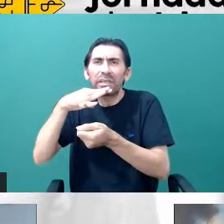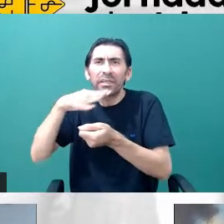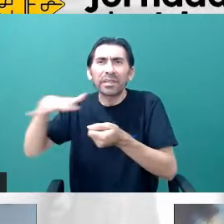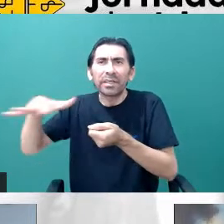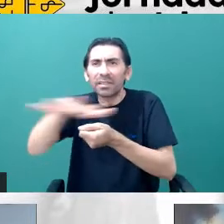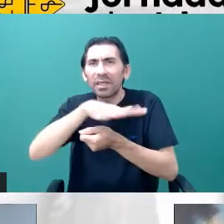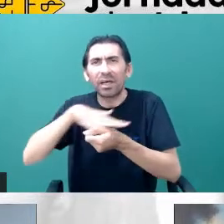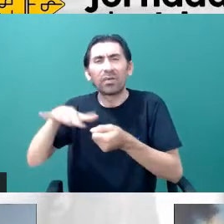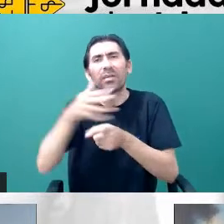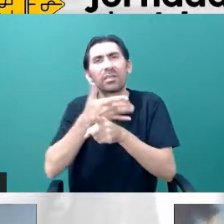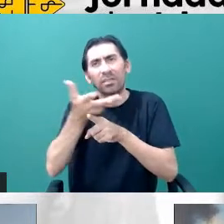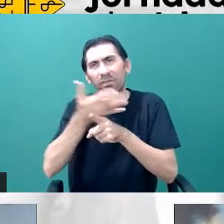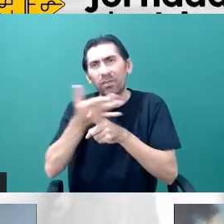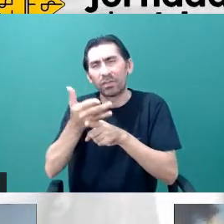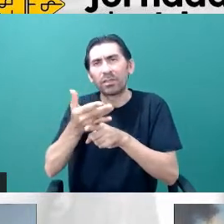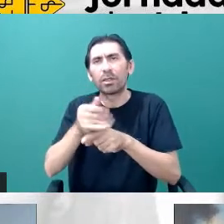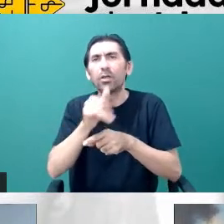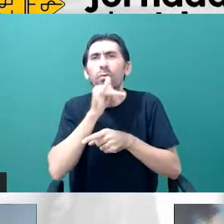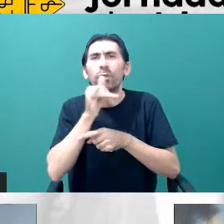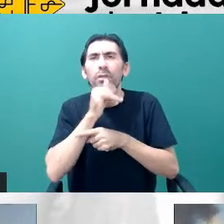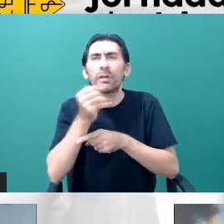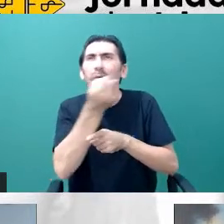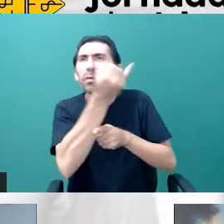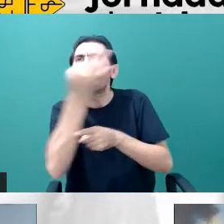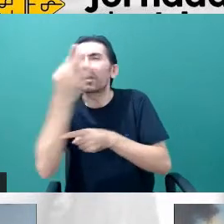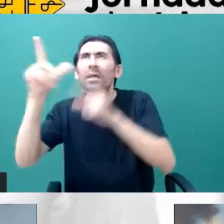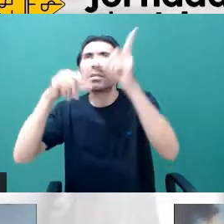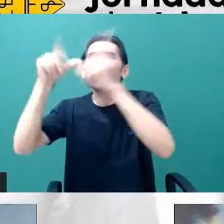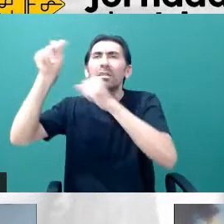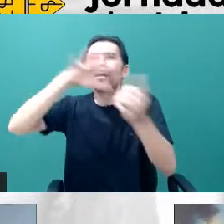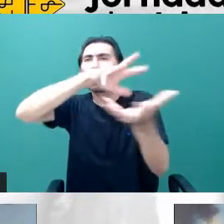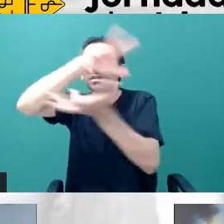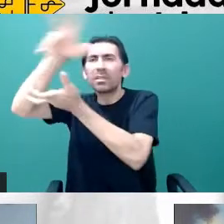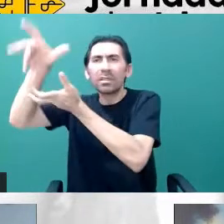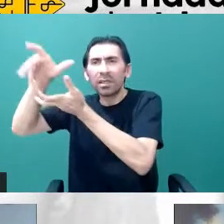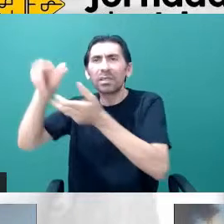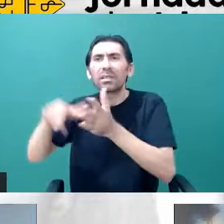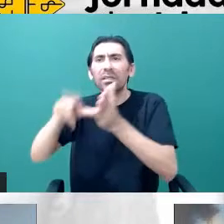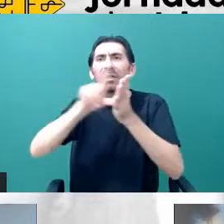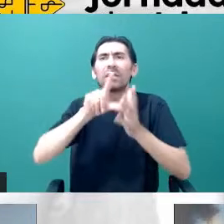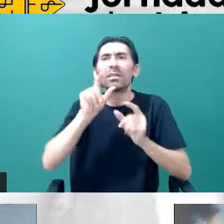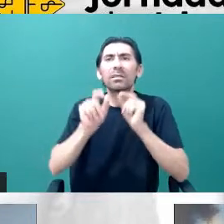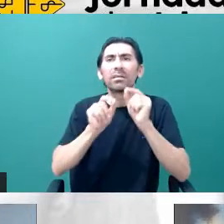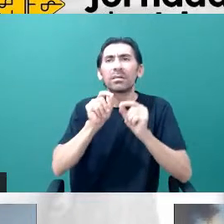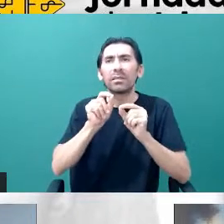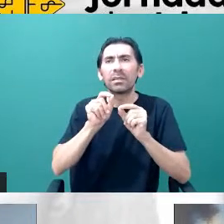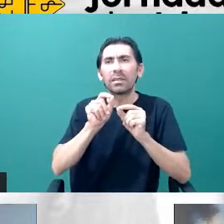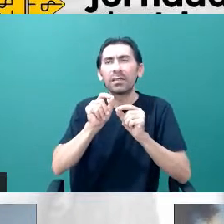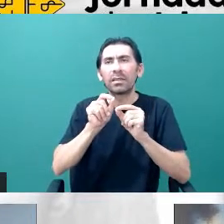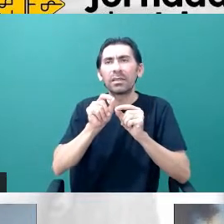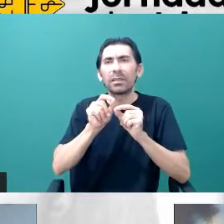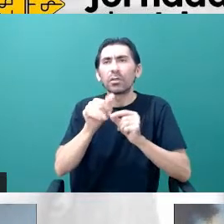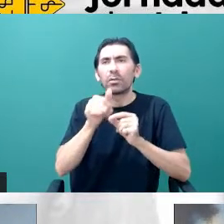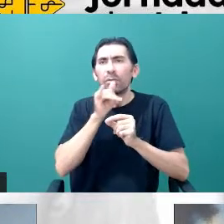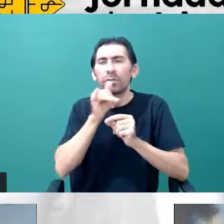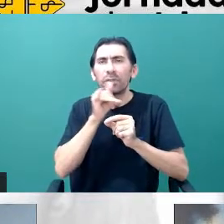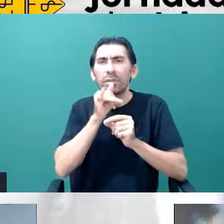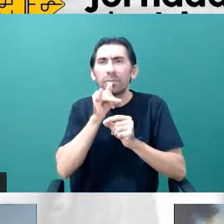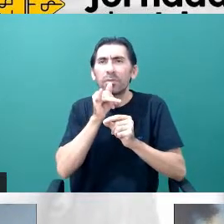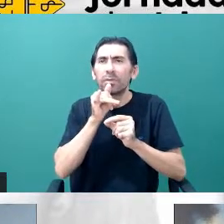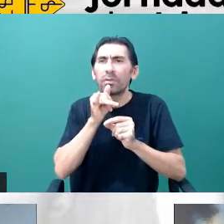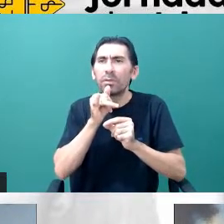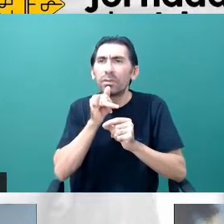para eu poder estudar populações estelares de galáxias, o que se faz é rodar programas de síntese